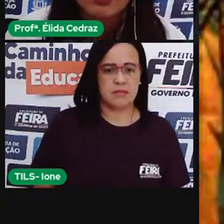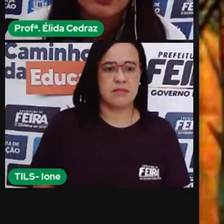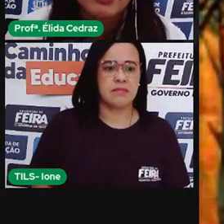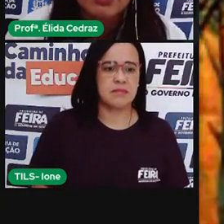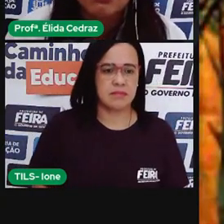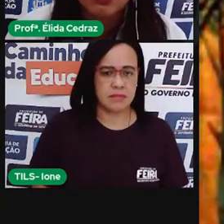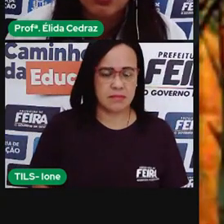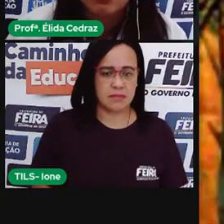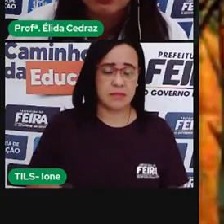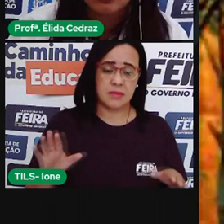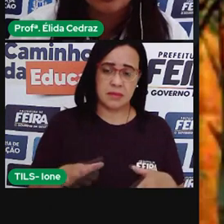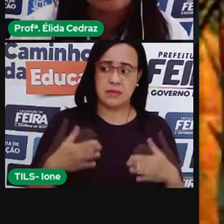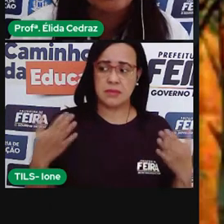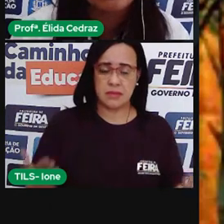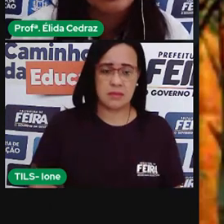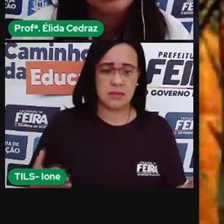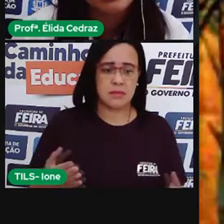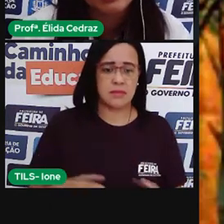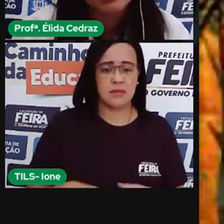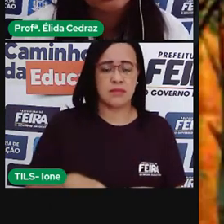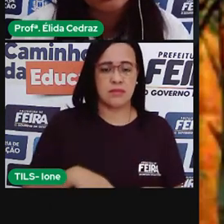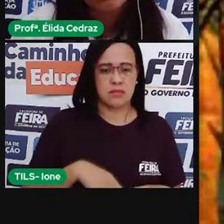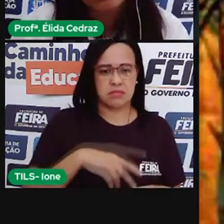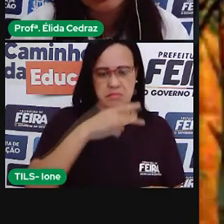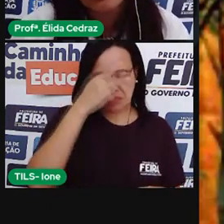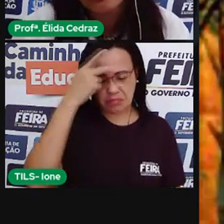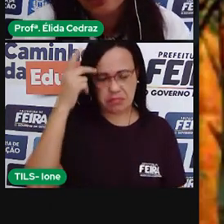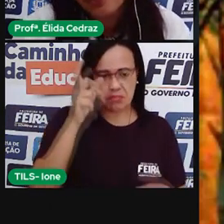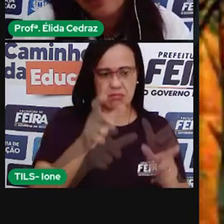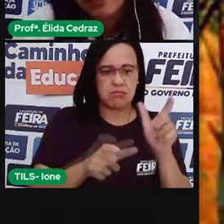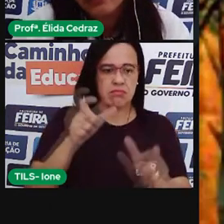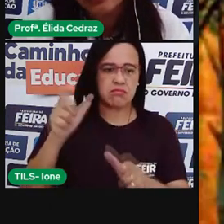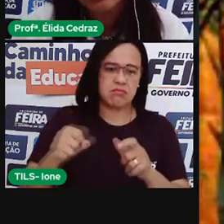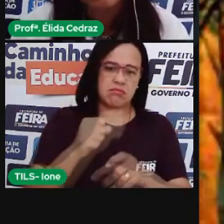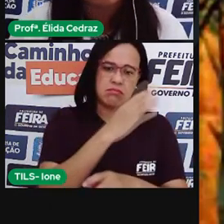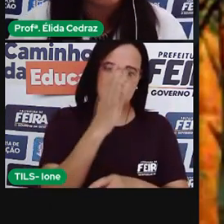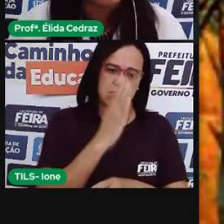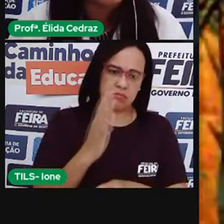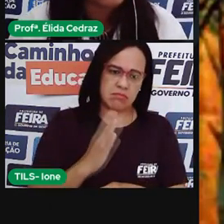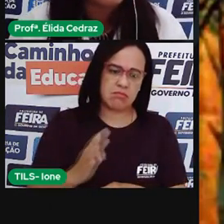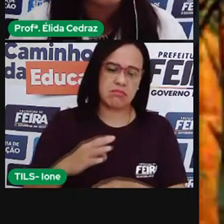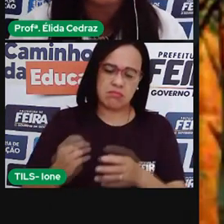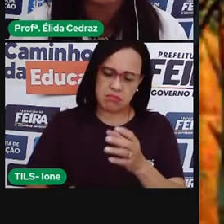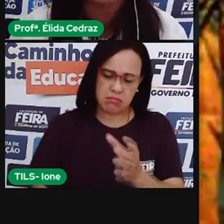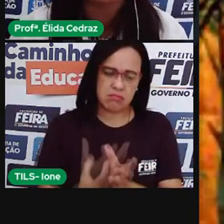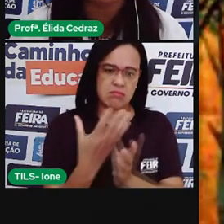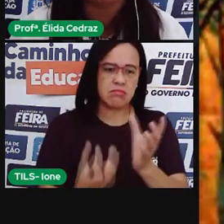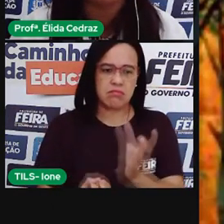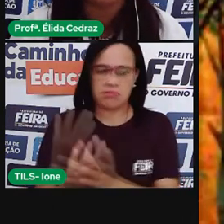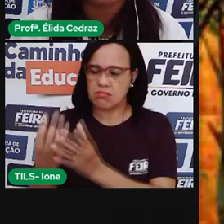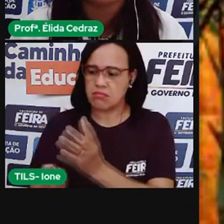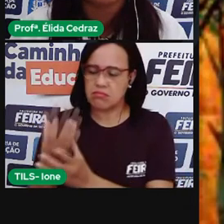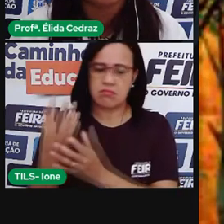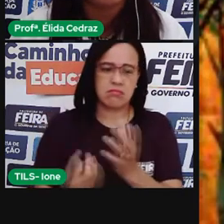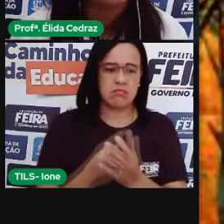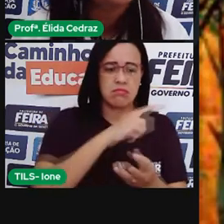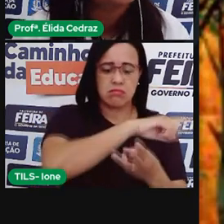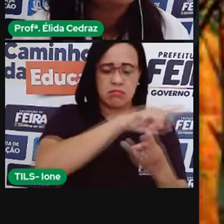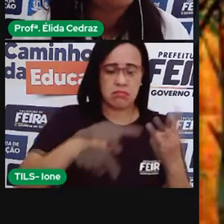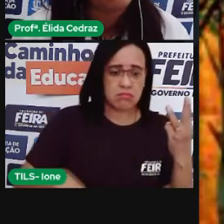Dessa forma, o povo brasileiro foi formado por três etnias diferentes.